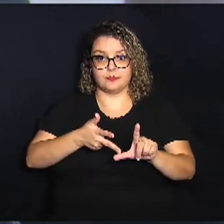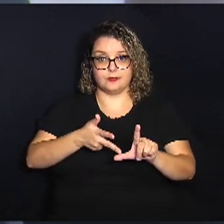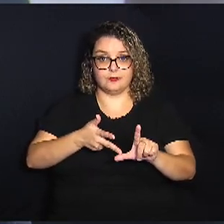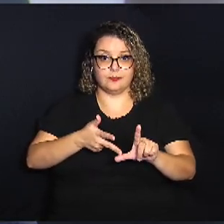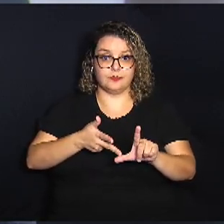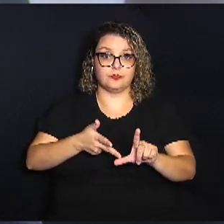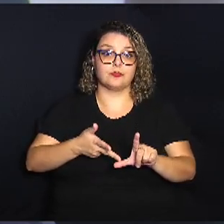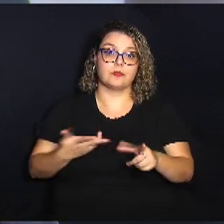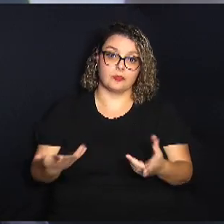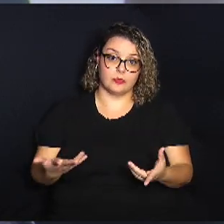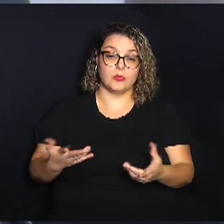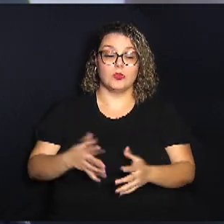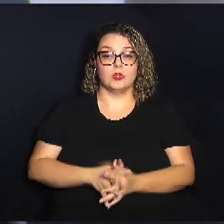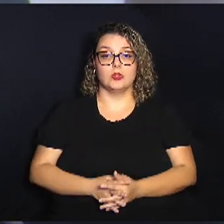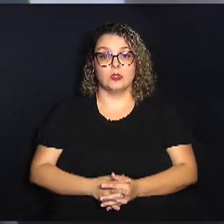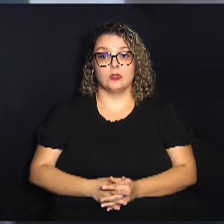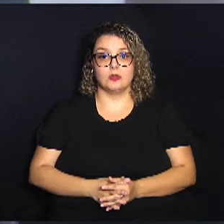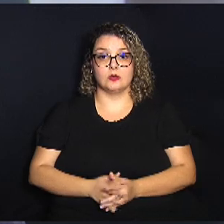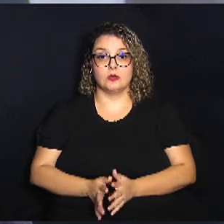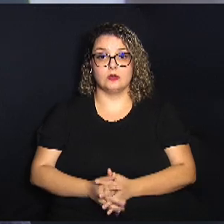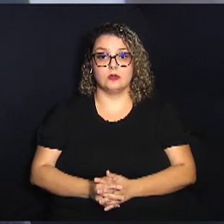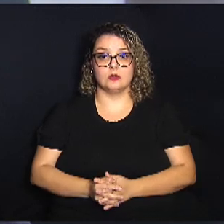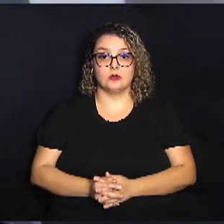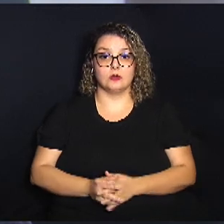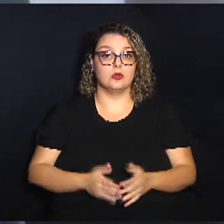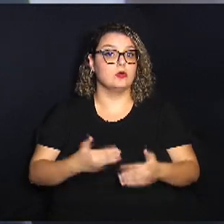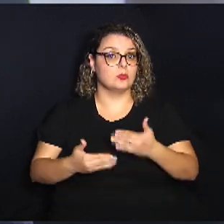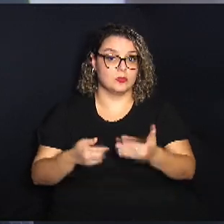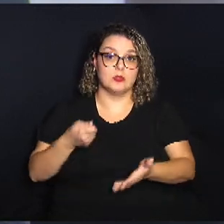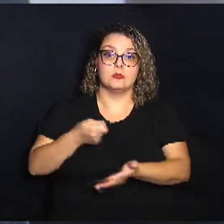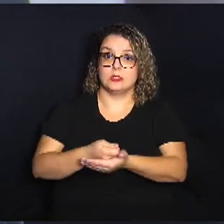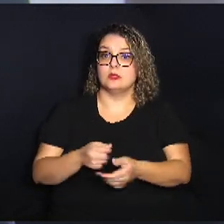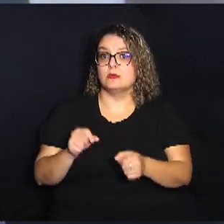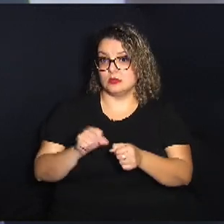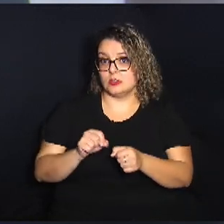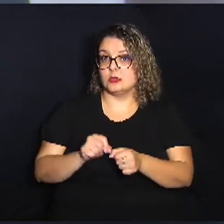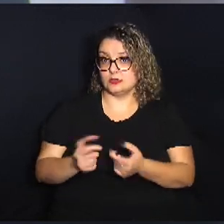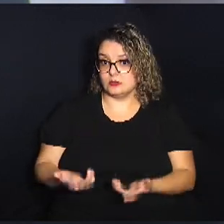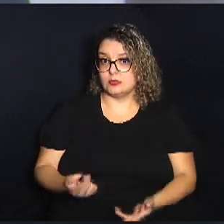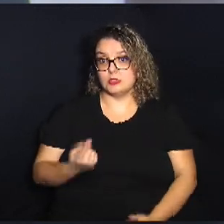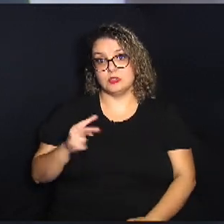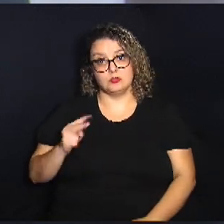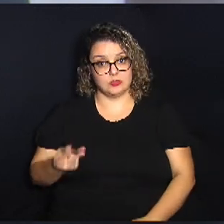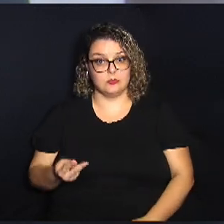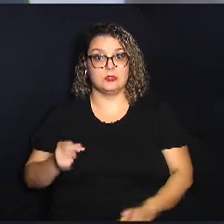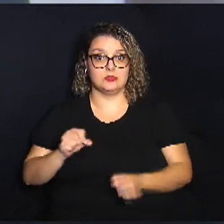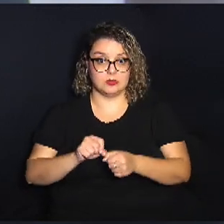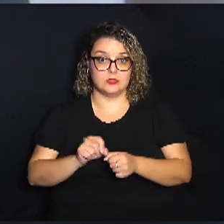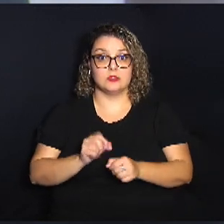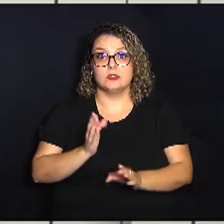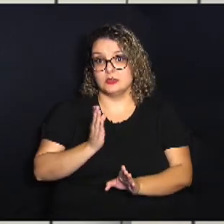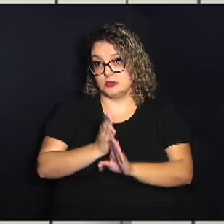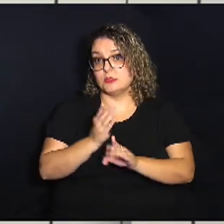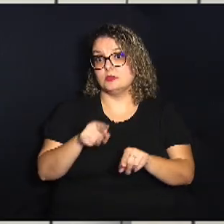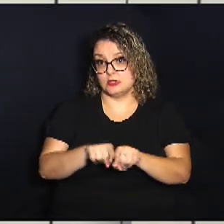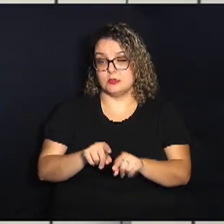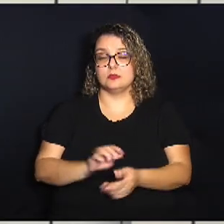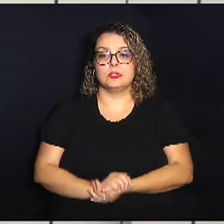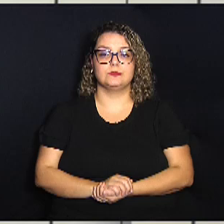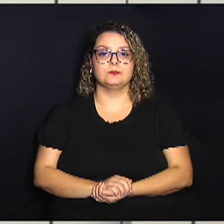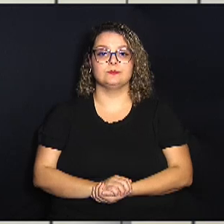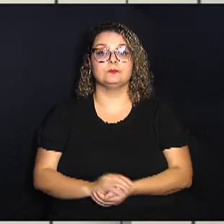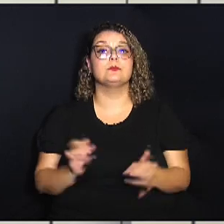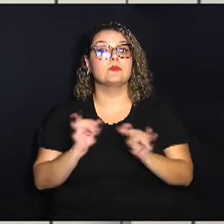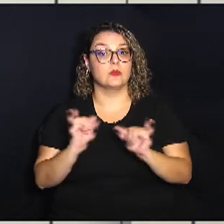automaticamente o processo de pagamento será feito. E uma vez feito, identificado também. Hora das